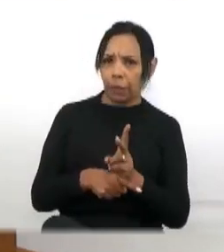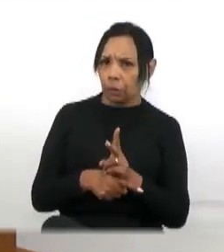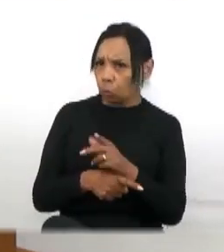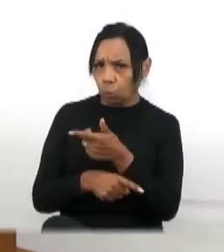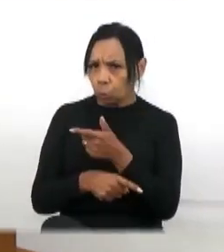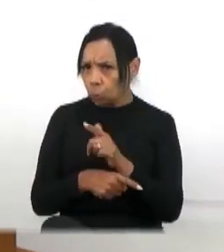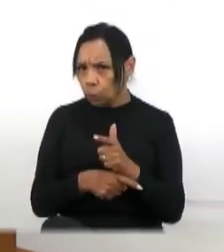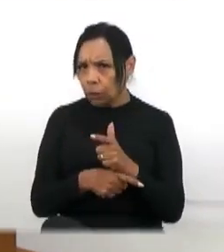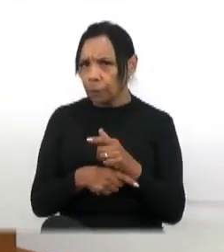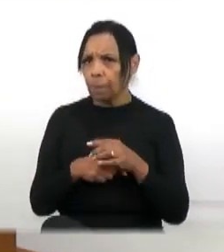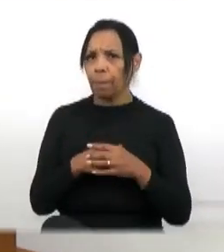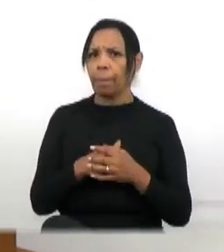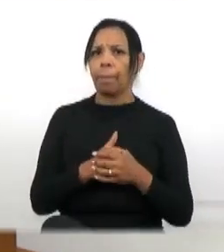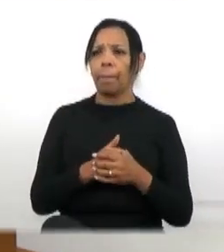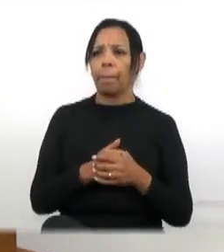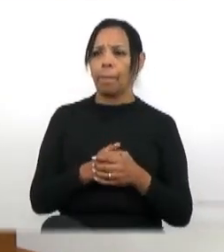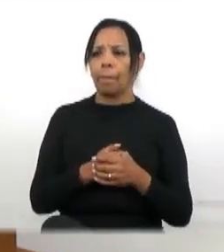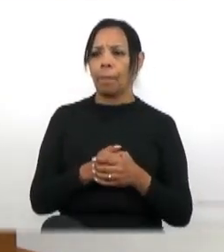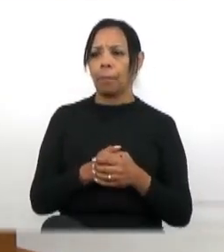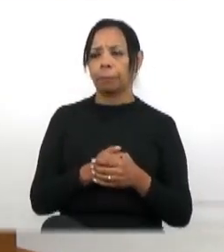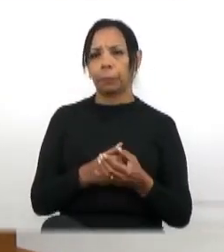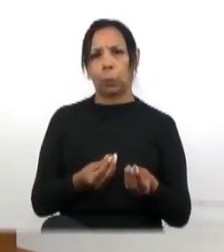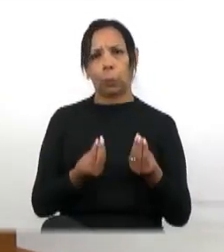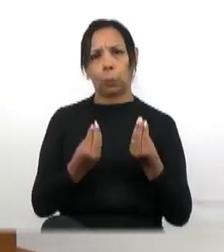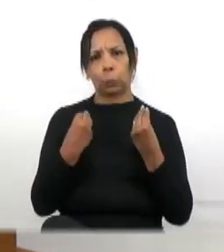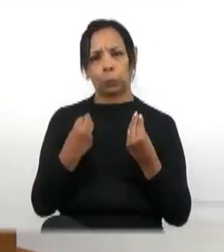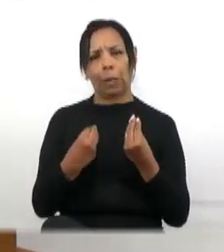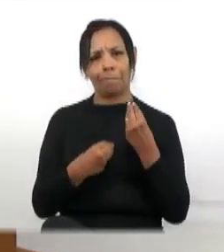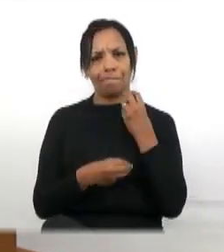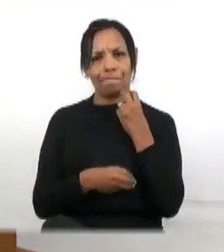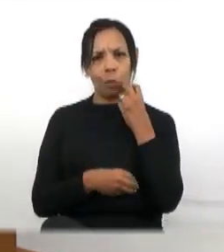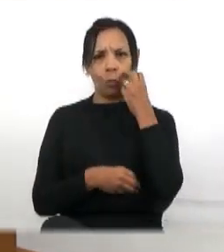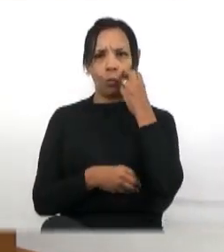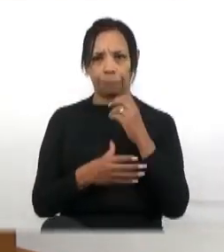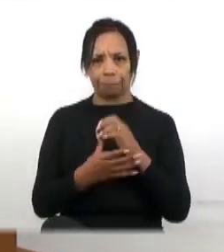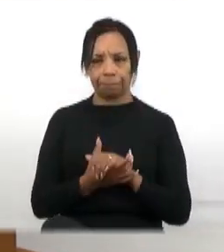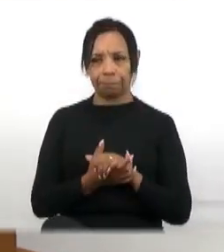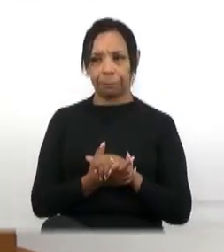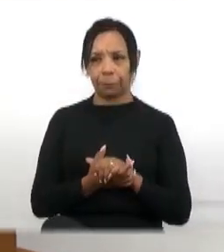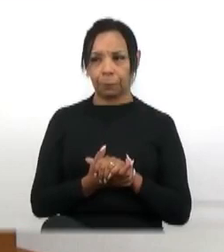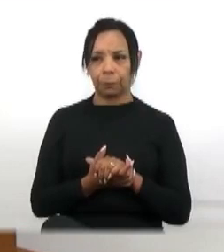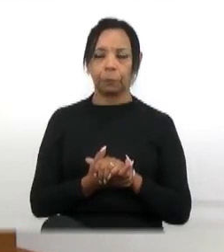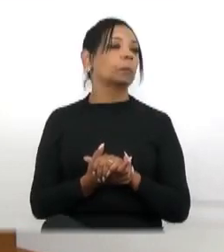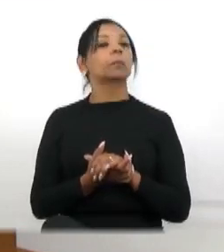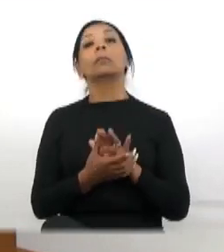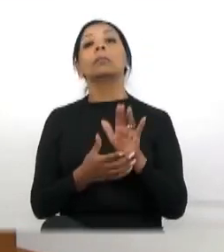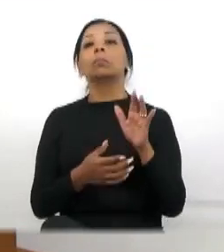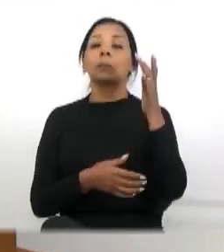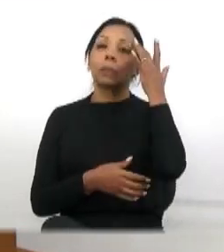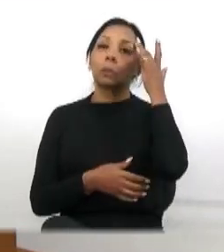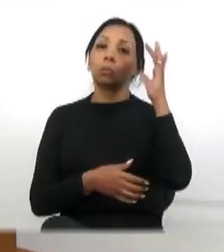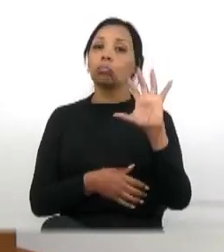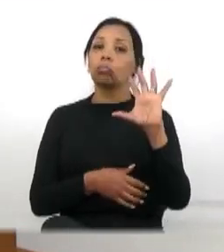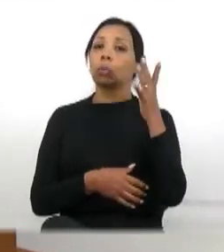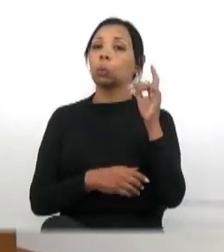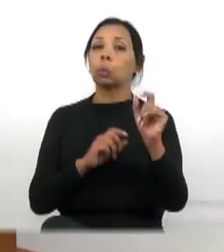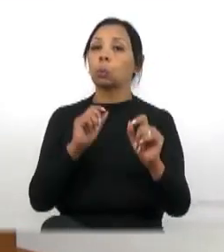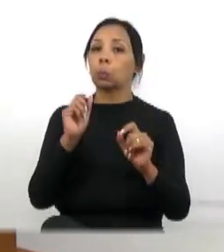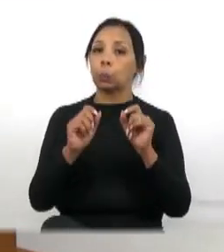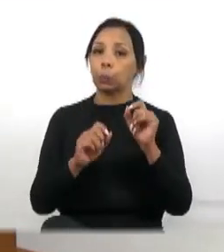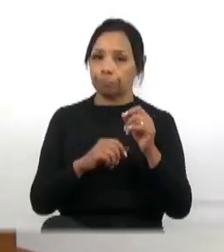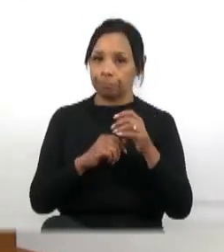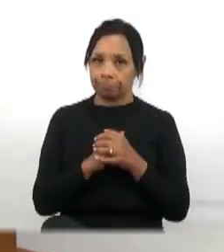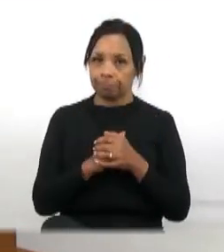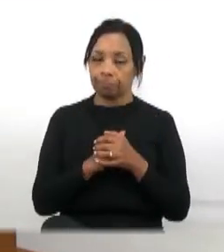pelo amor de Deus, é uma vergonha. Por fim, não sei o que está acontecendo, mas os ônibus